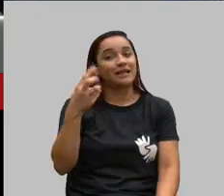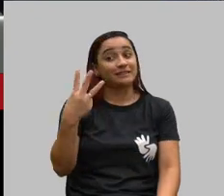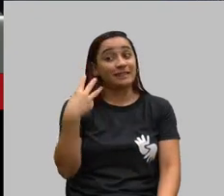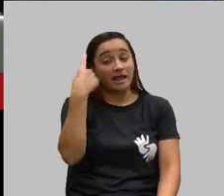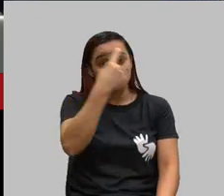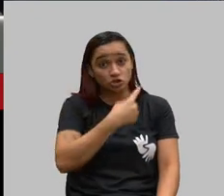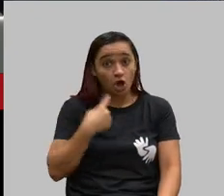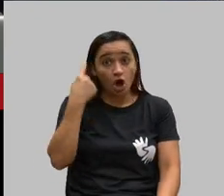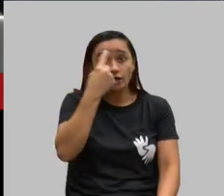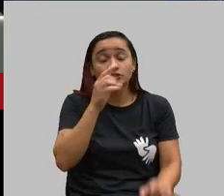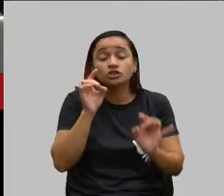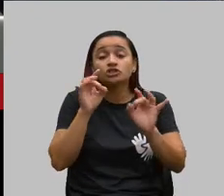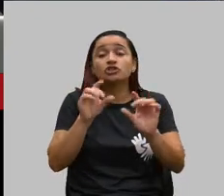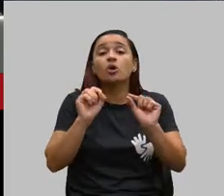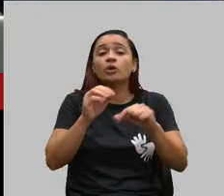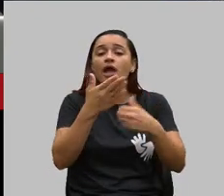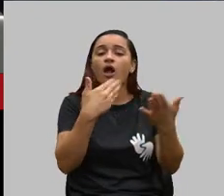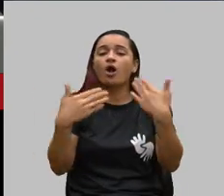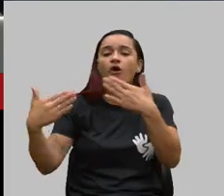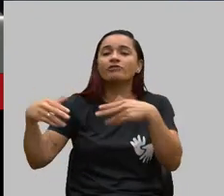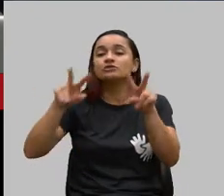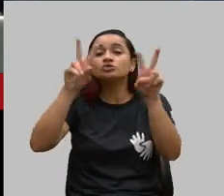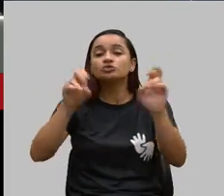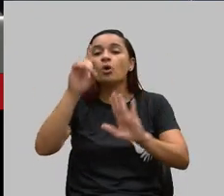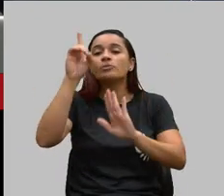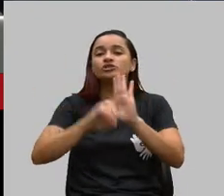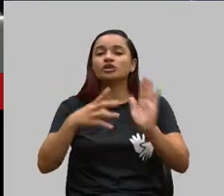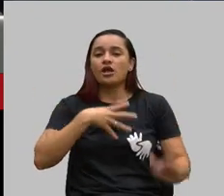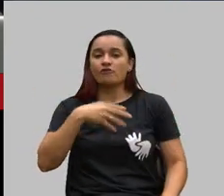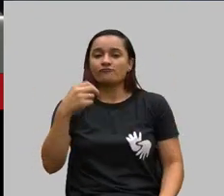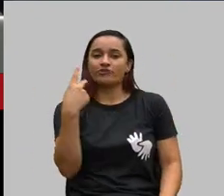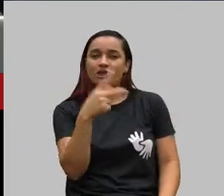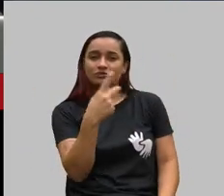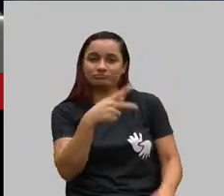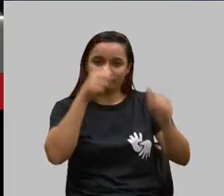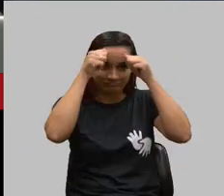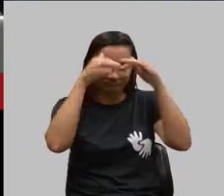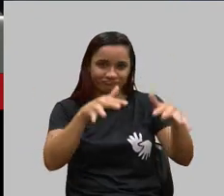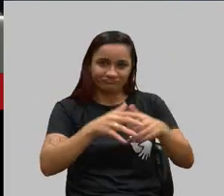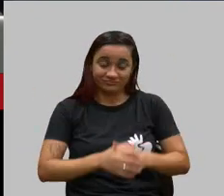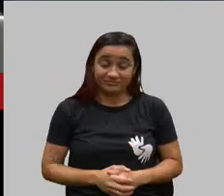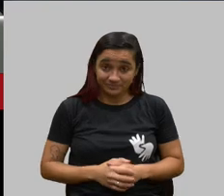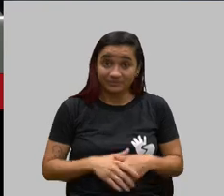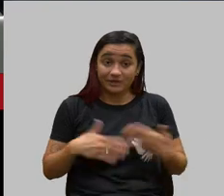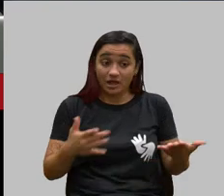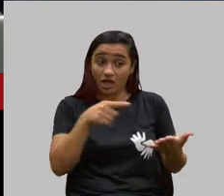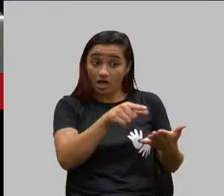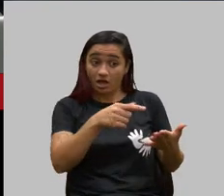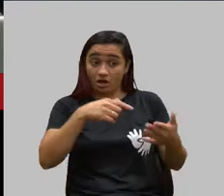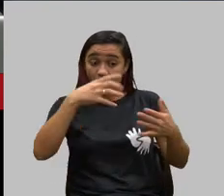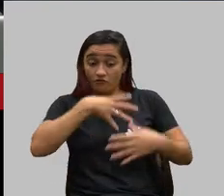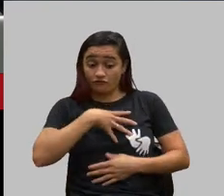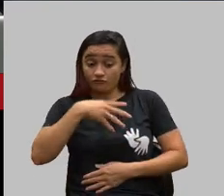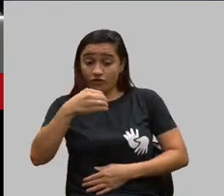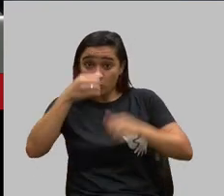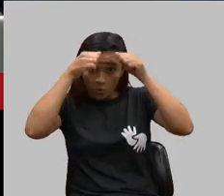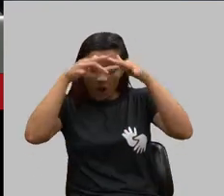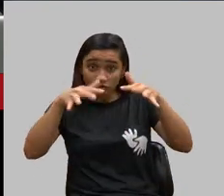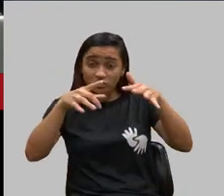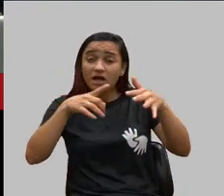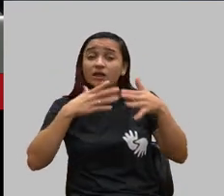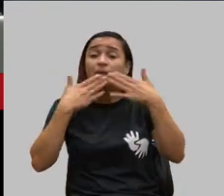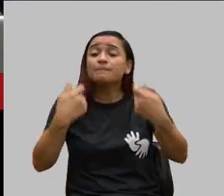sobre os direitos dos seus filhos. E a condição que os seus filhos tinham que ter para ter os seus direitos garantidos.